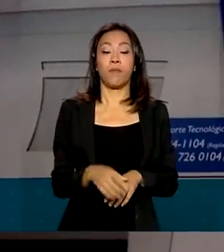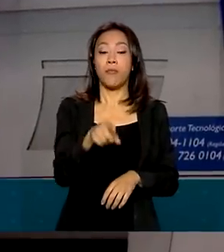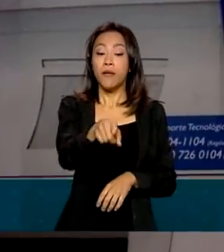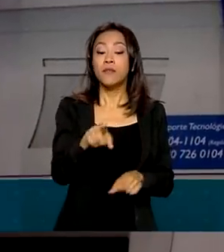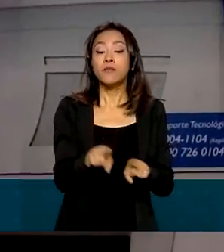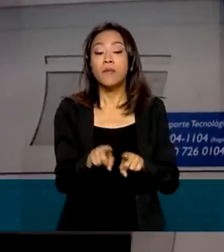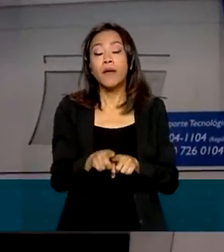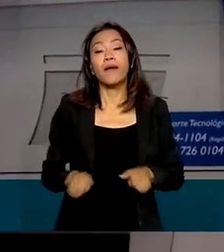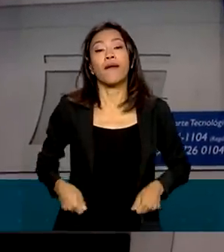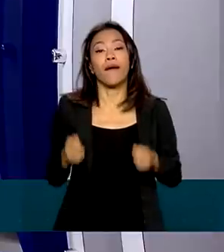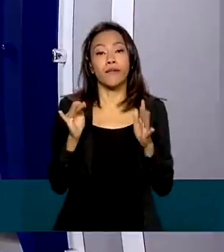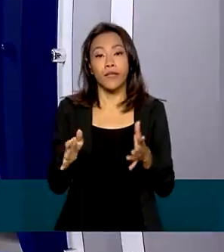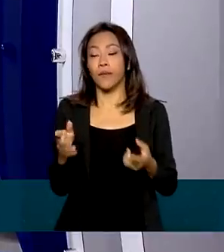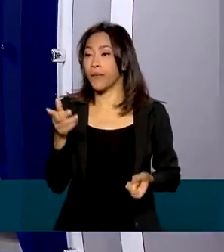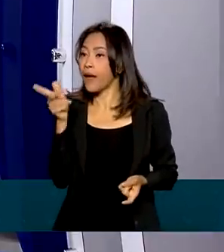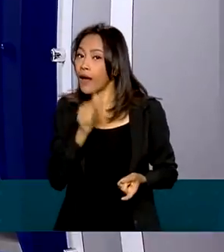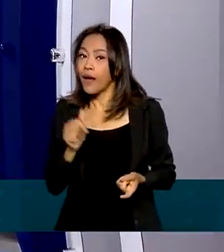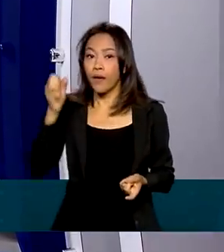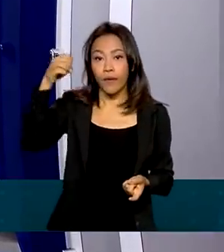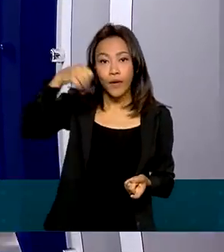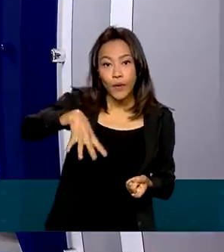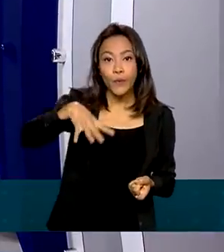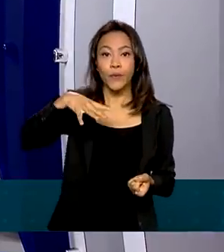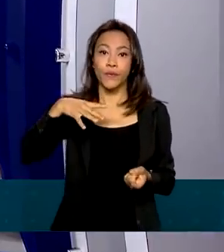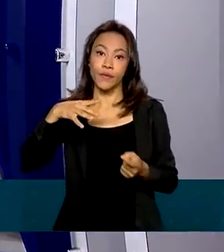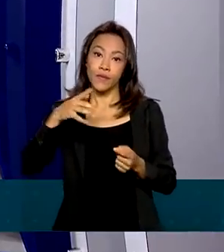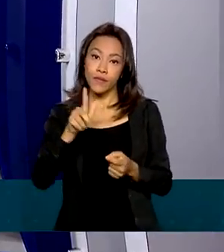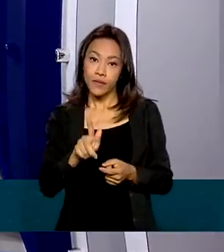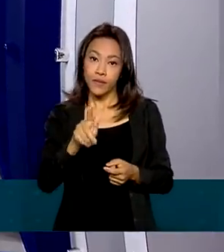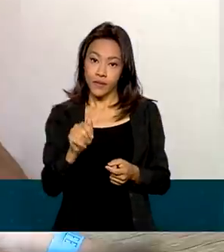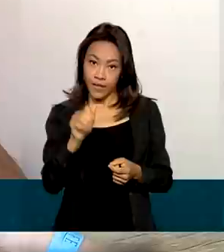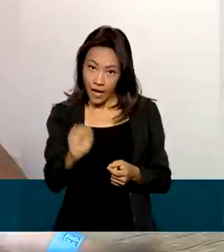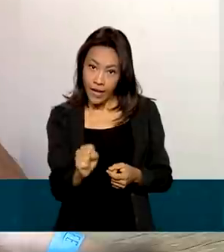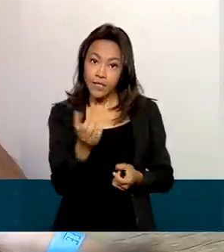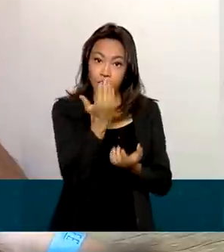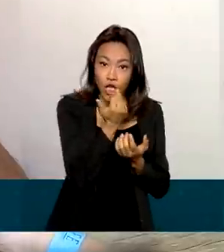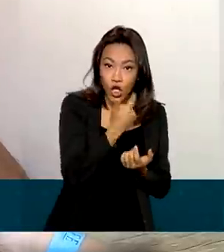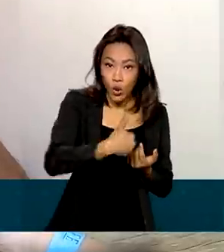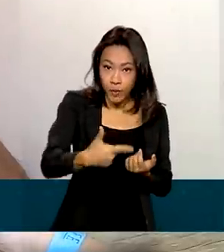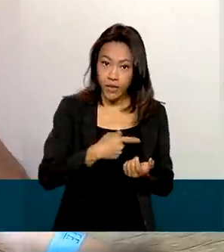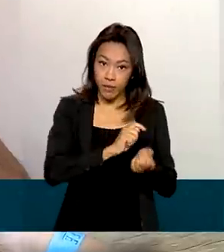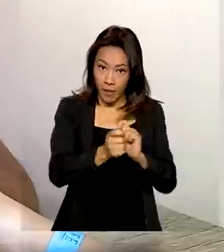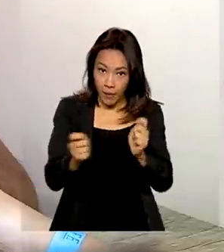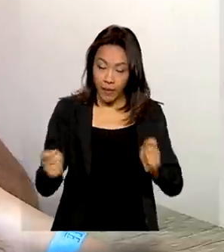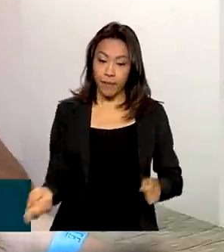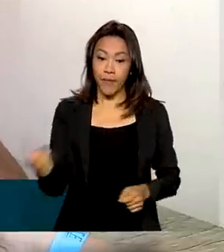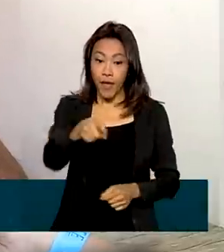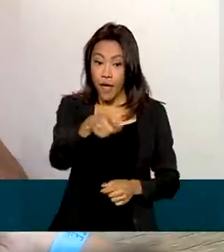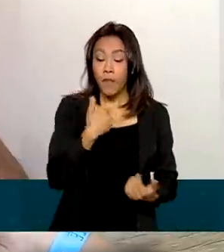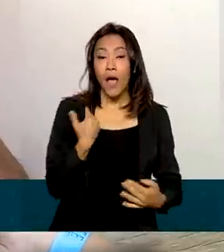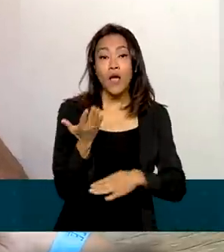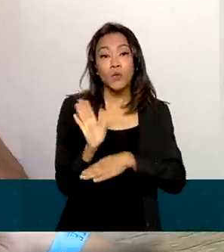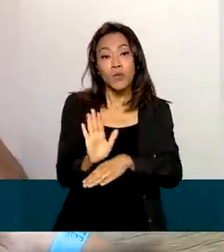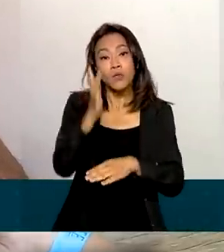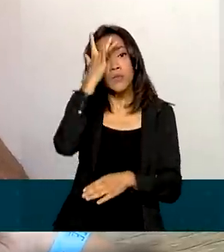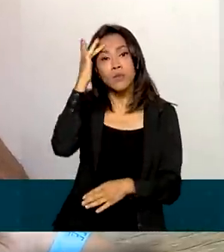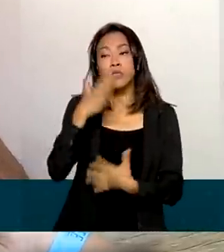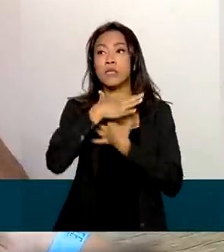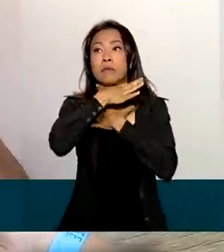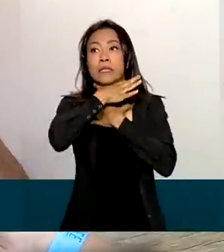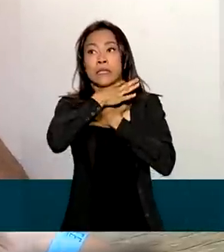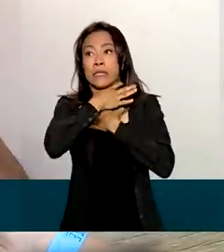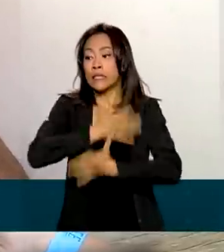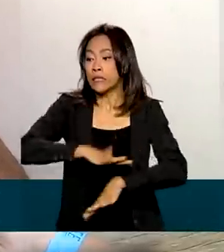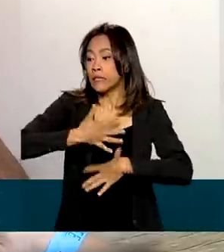prioritários, como água, luz, gás e alimentação. É tirar as pessoas do sufoco, daquela situação muito